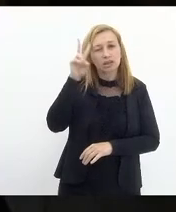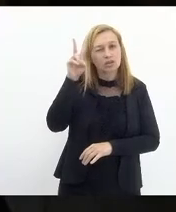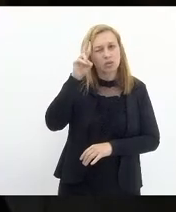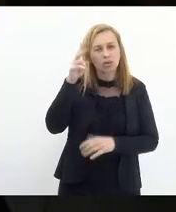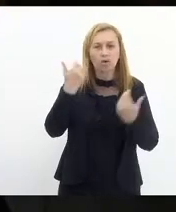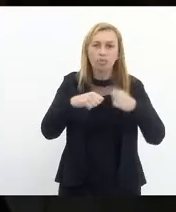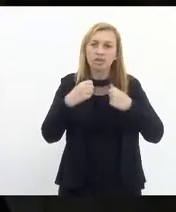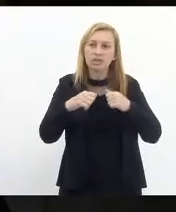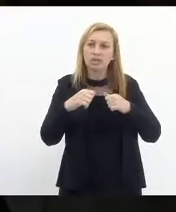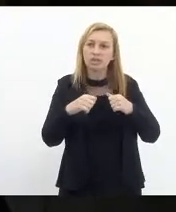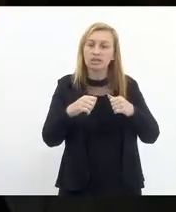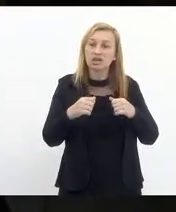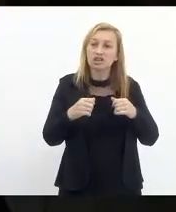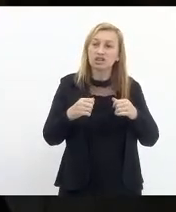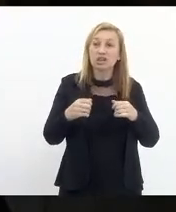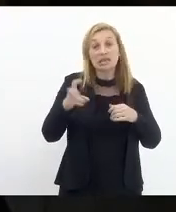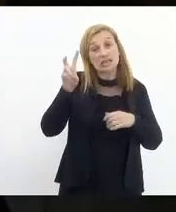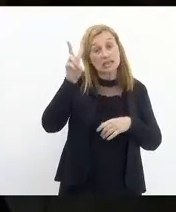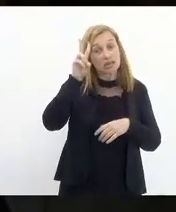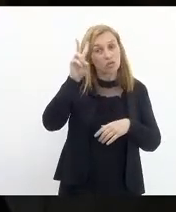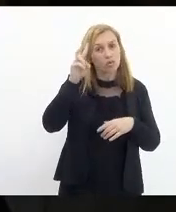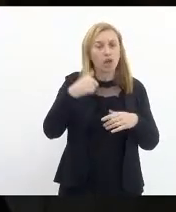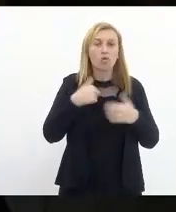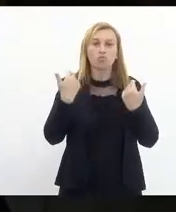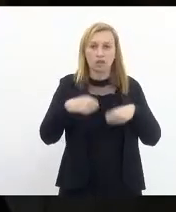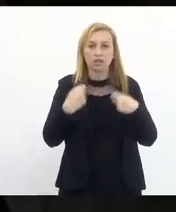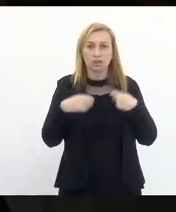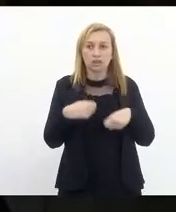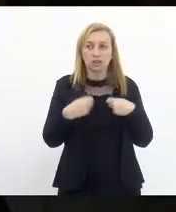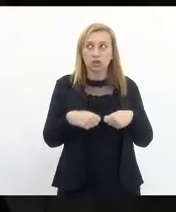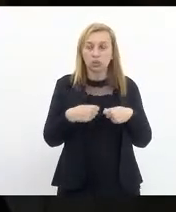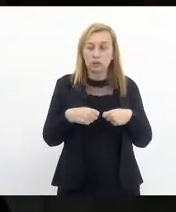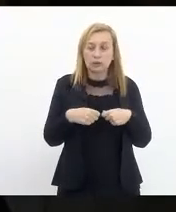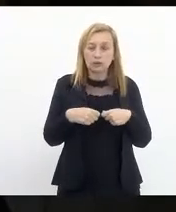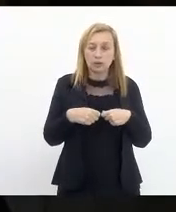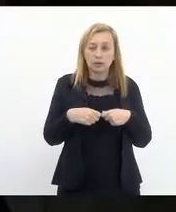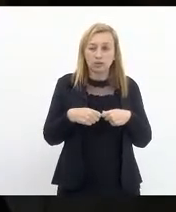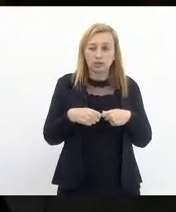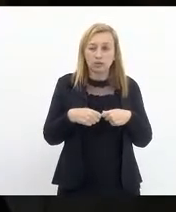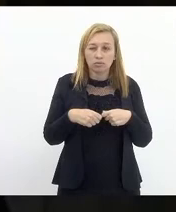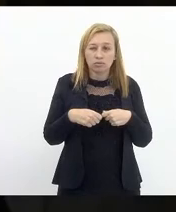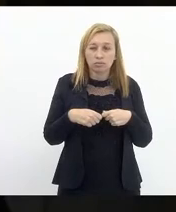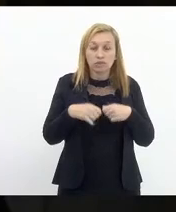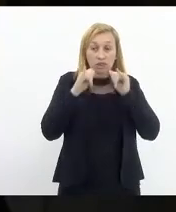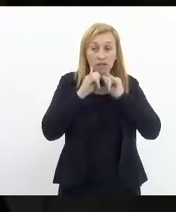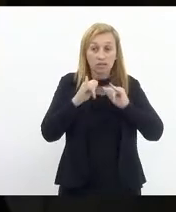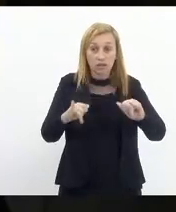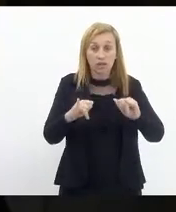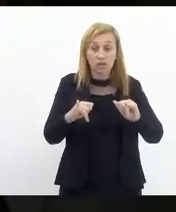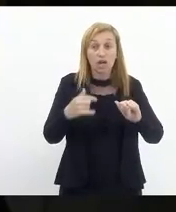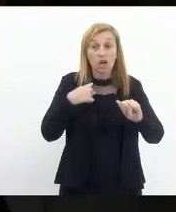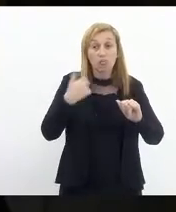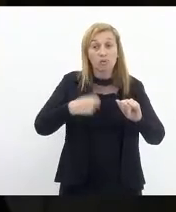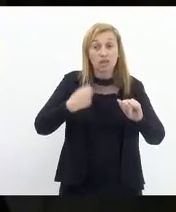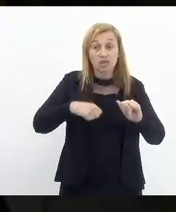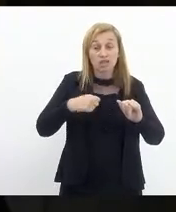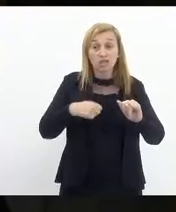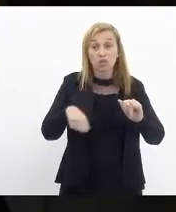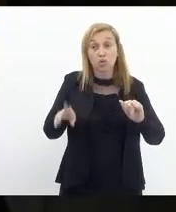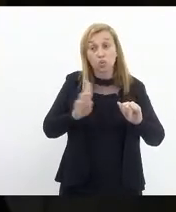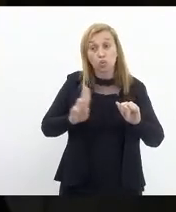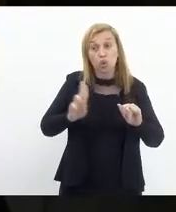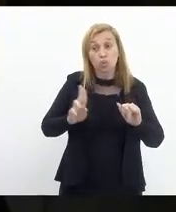publicação na segunda, porque eu preciso que seja publicado, porque eu preciso botar o nome,